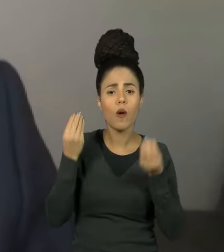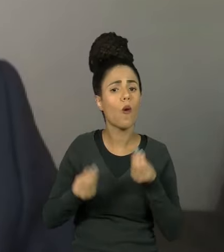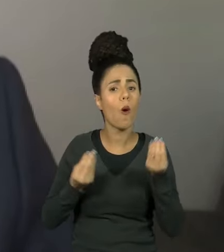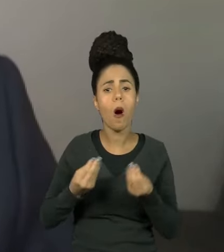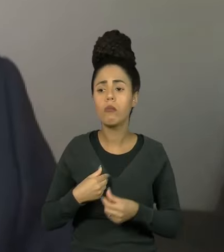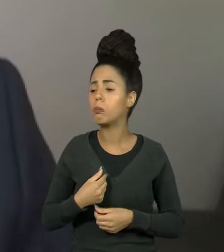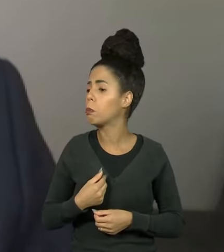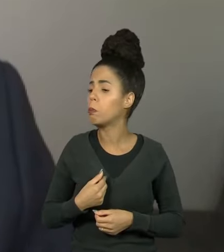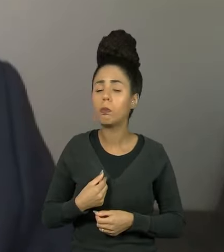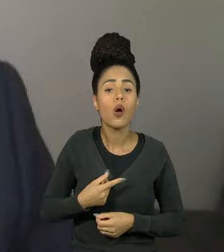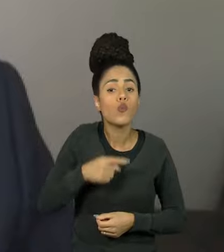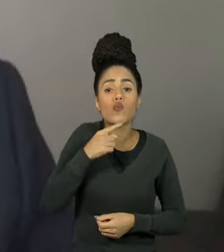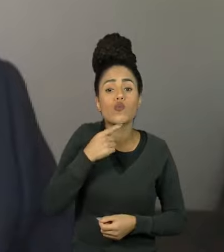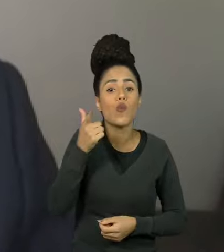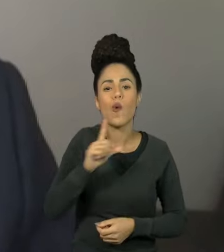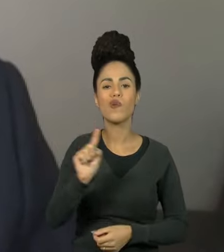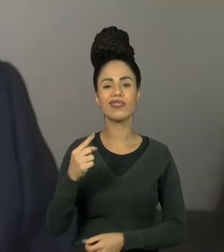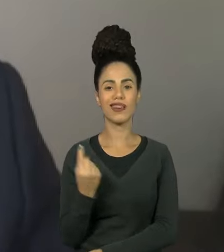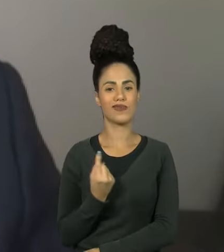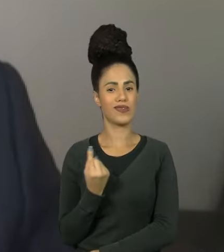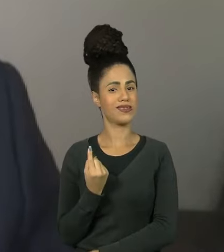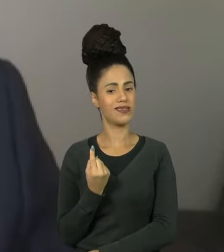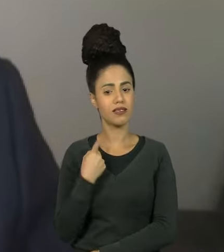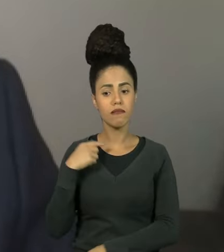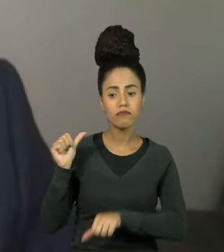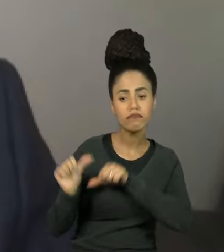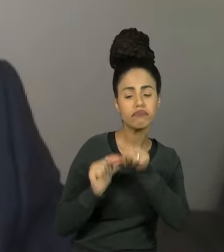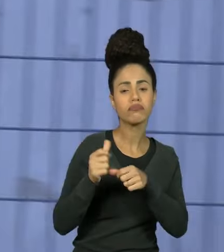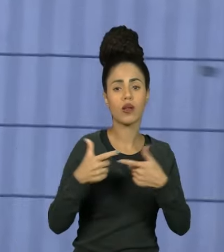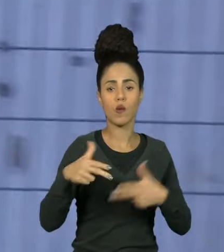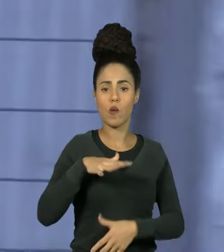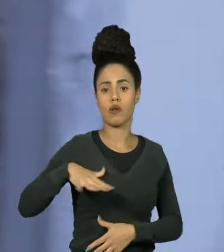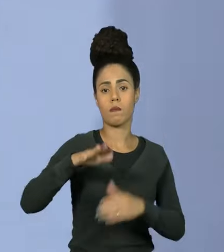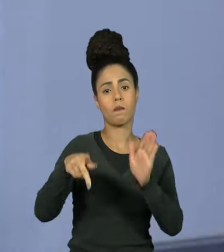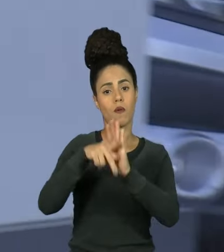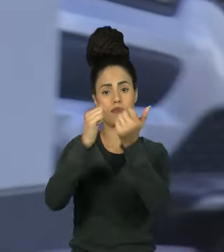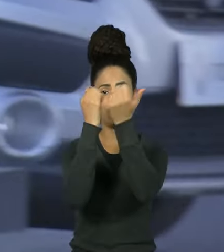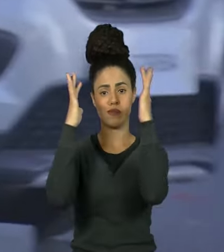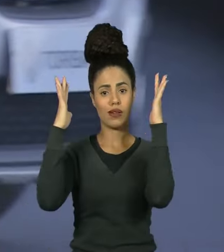capacidade de se adequar ao ambiente, a mudanças ambientais.